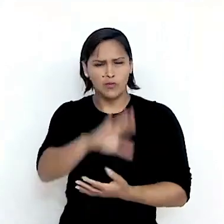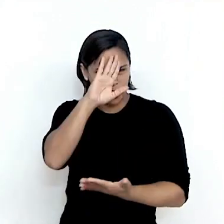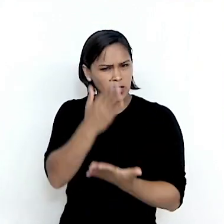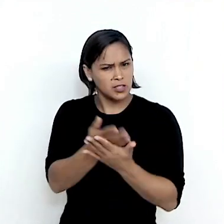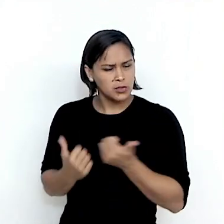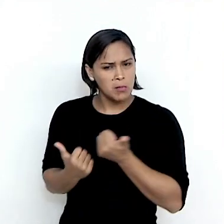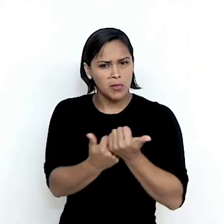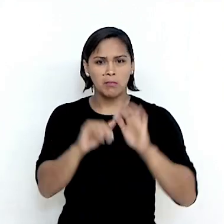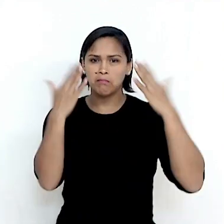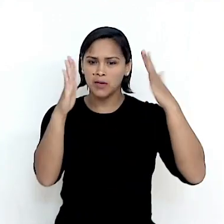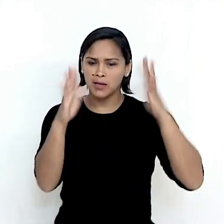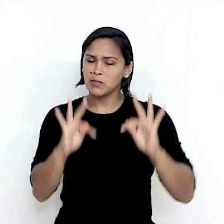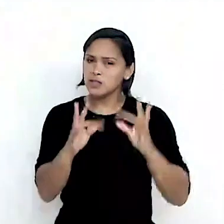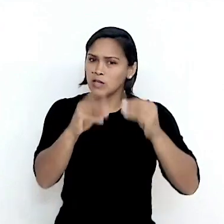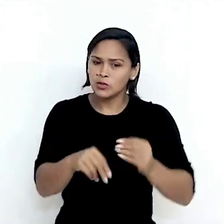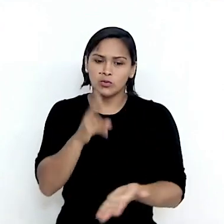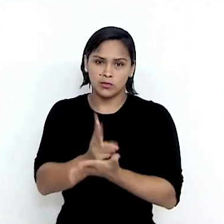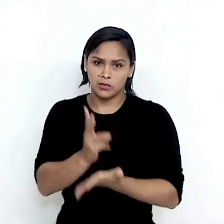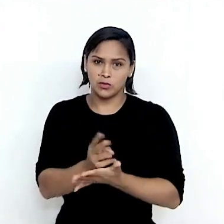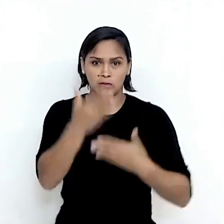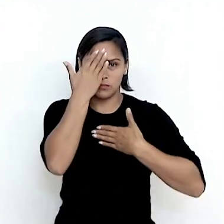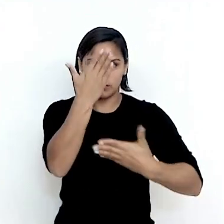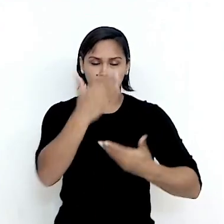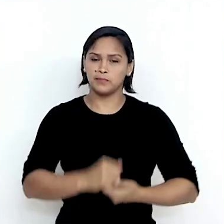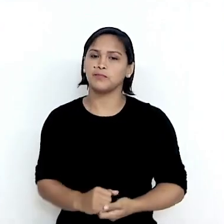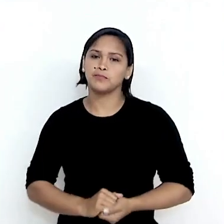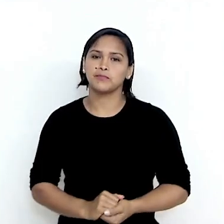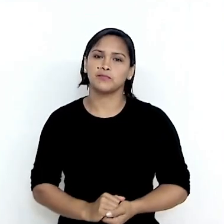conosco, parabéns a todos pela execução, vamos em frente. Muito obrigado.